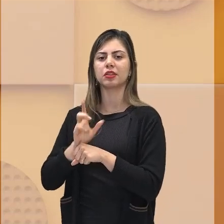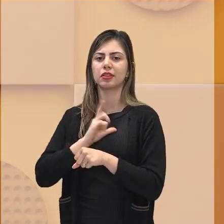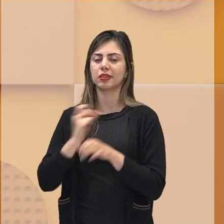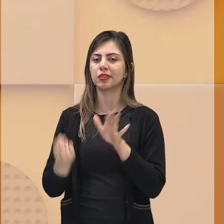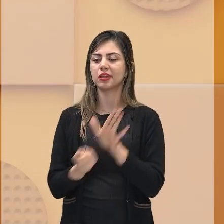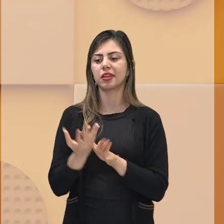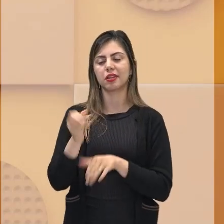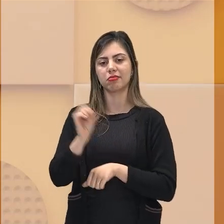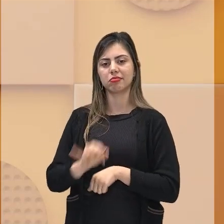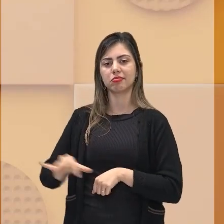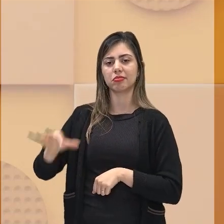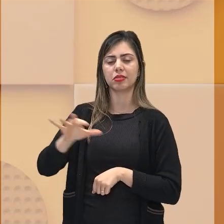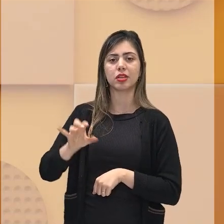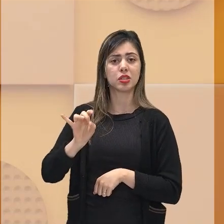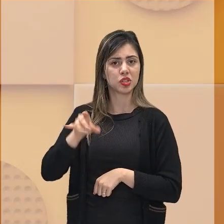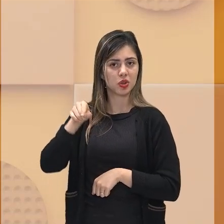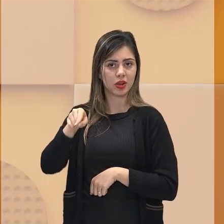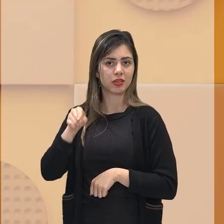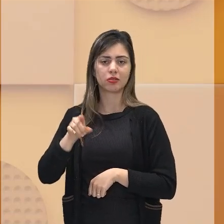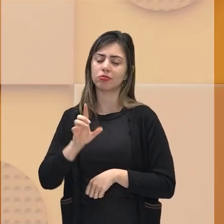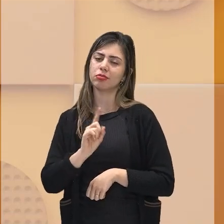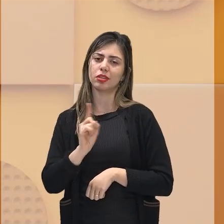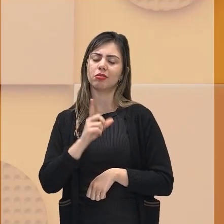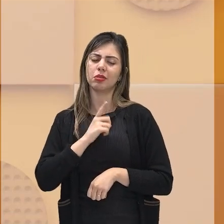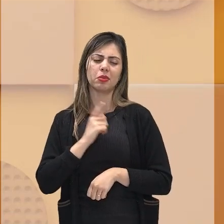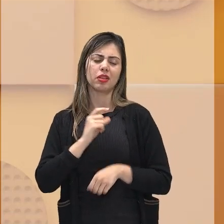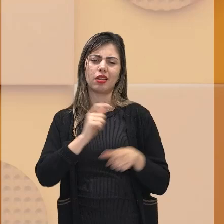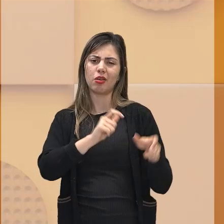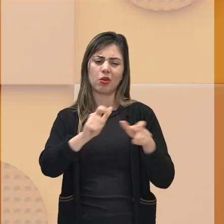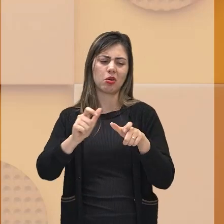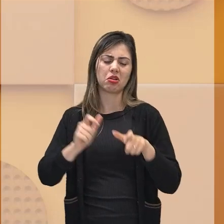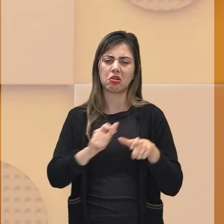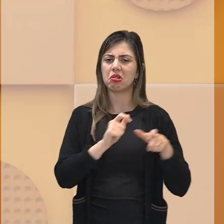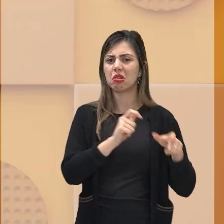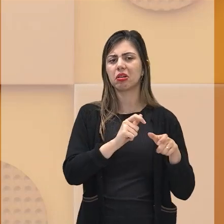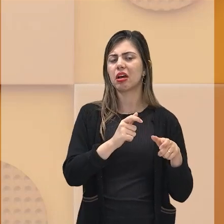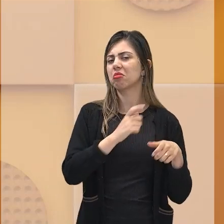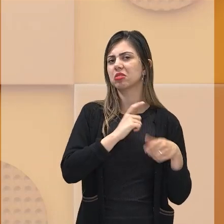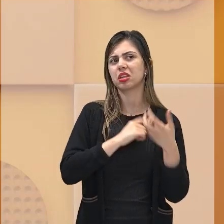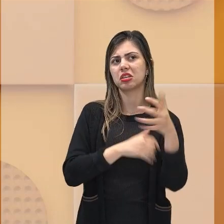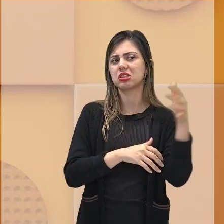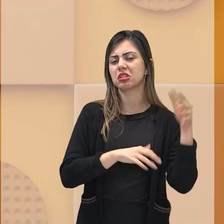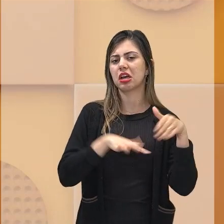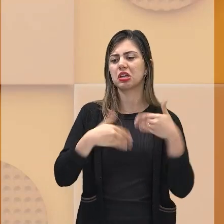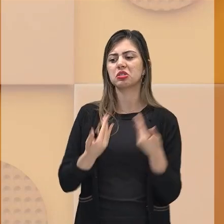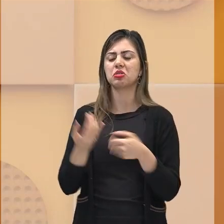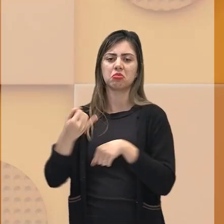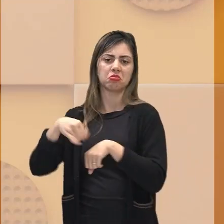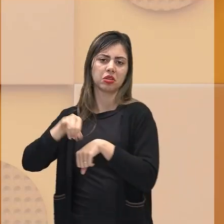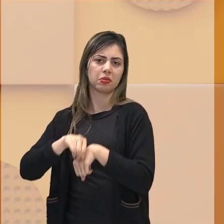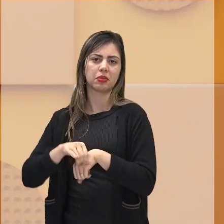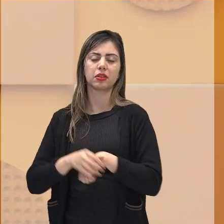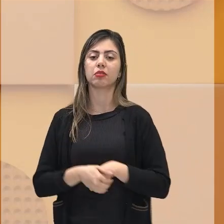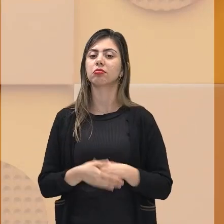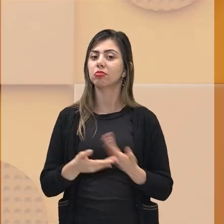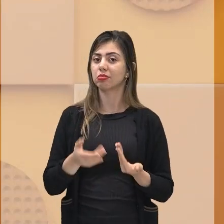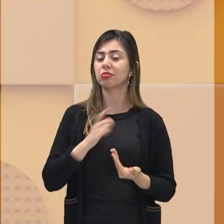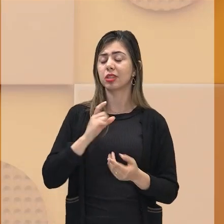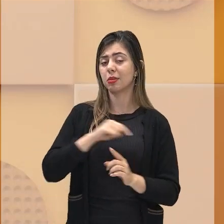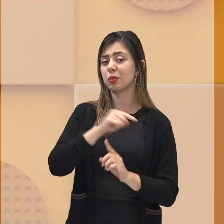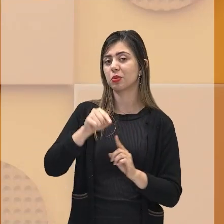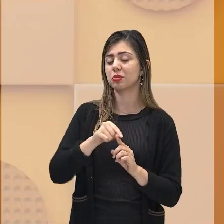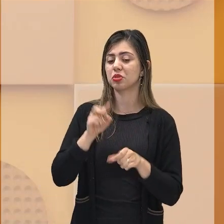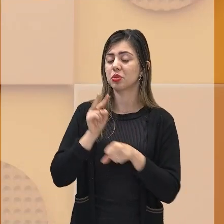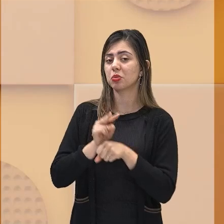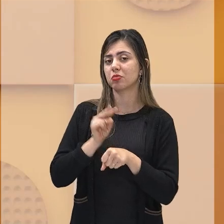espaço. Não só aí, como também nos outros espaços de quilombo, sejam eles urbanos ou nas zonas rurais. Todos eles têm esse objetivo.